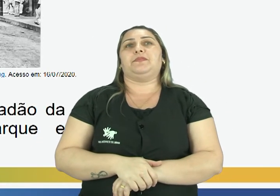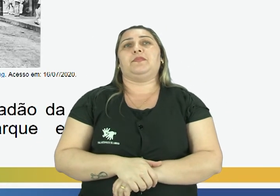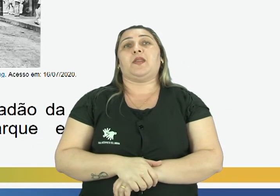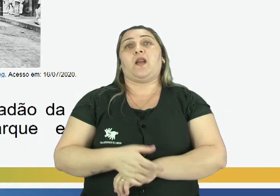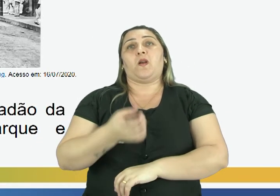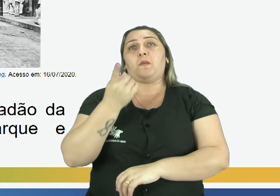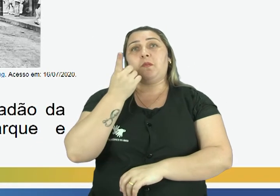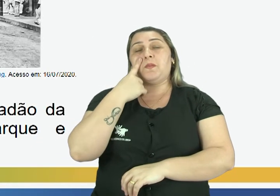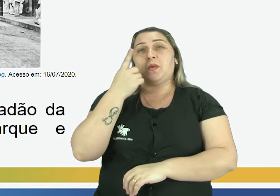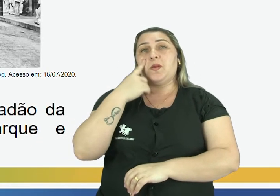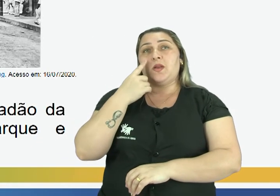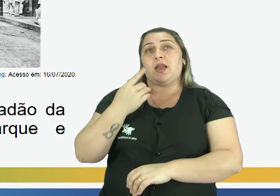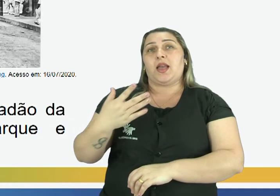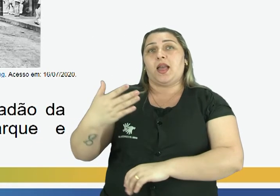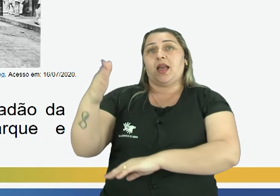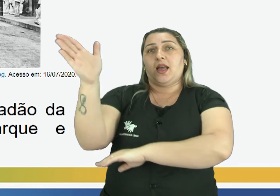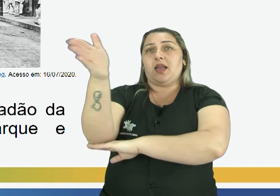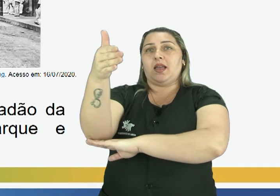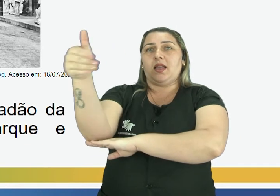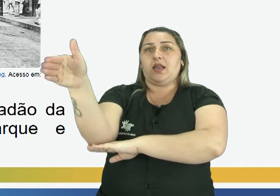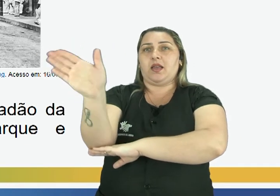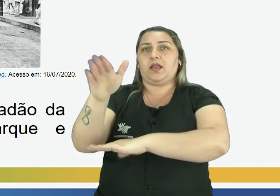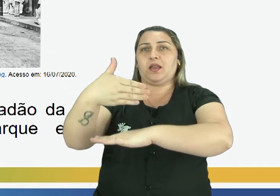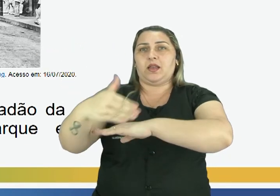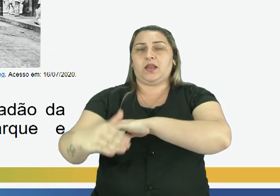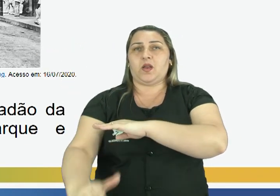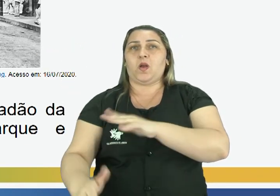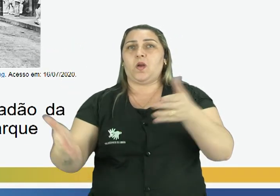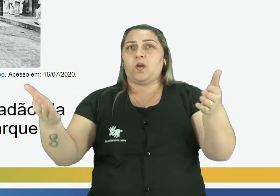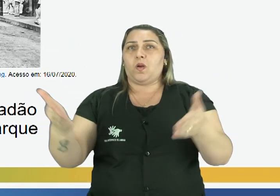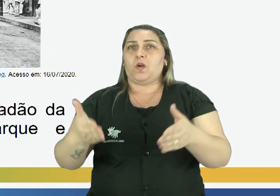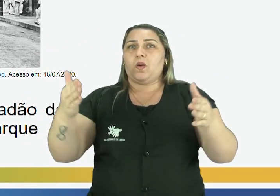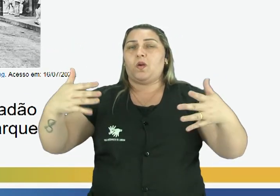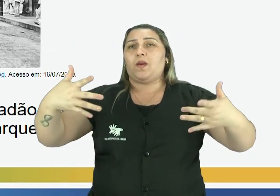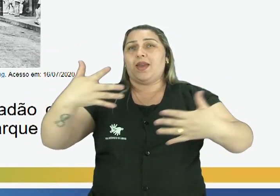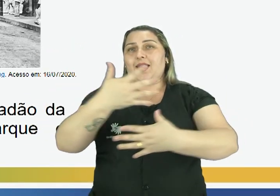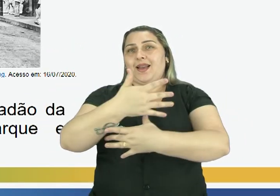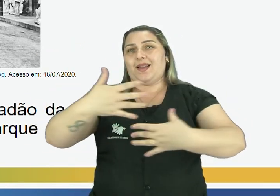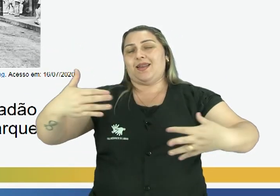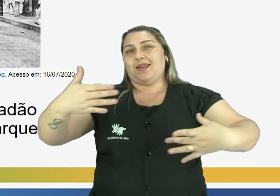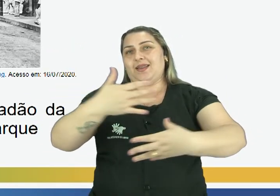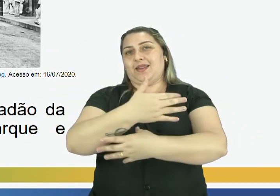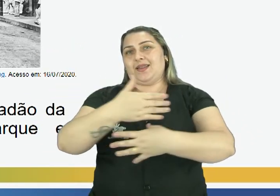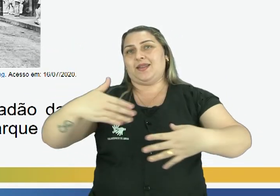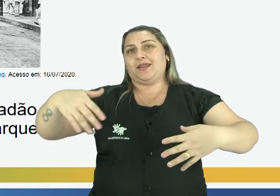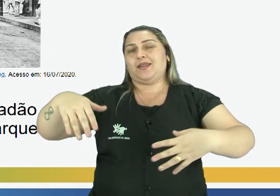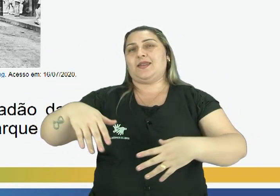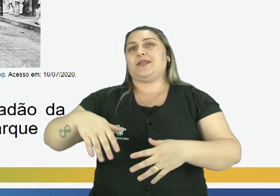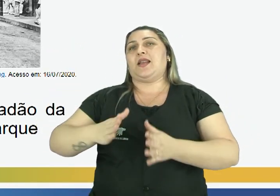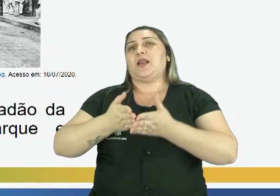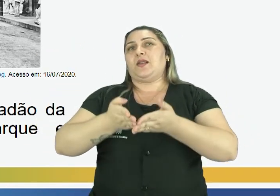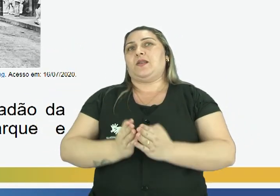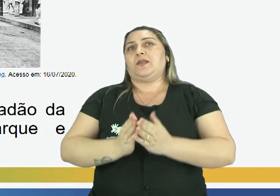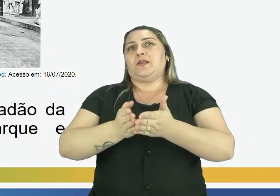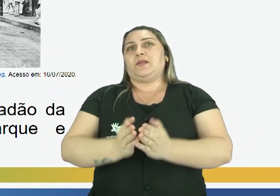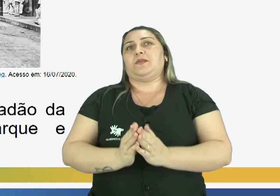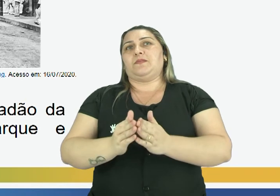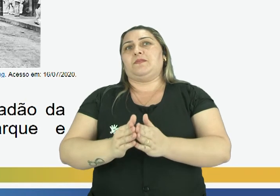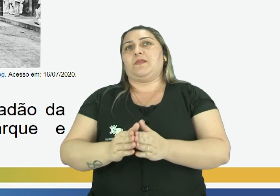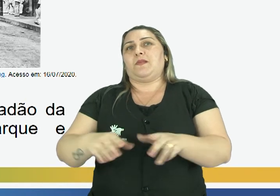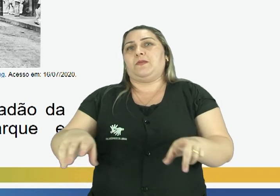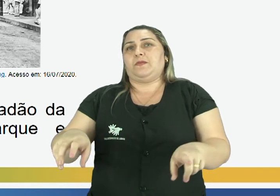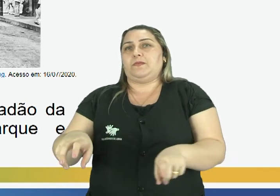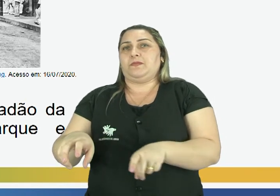Esse é o Porto da Gameleira, onde fica hoje o Calçadão da Gameleira. Os barcos atracavam para